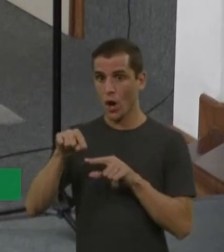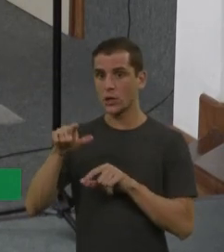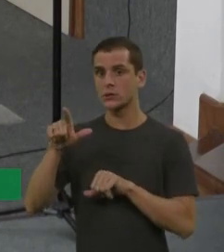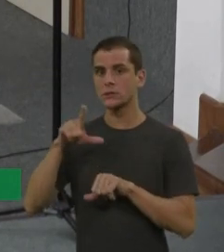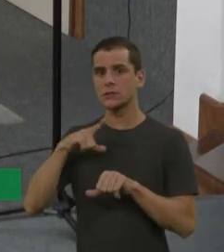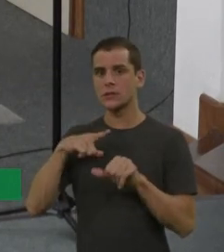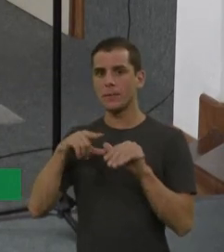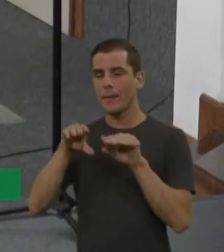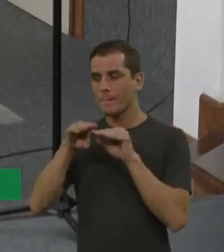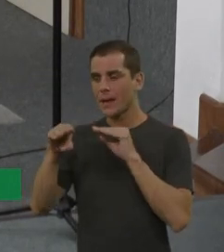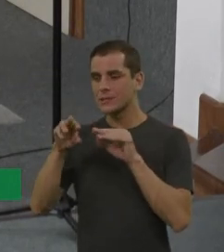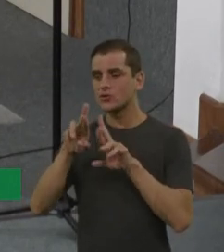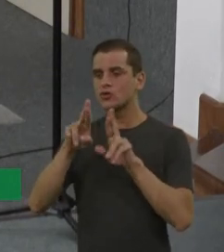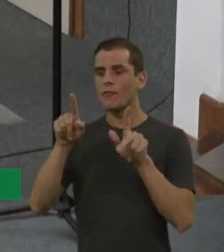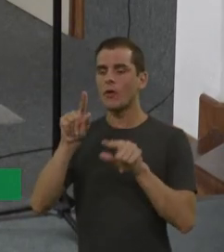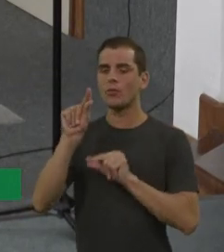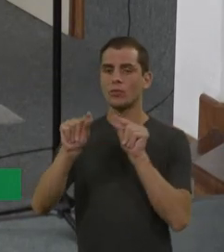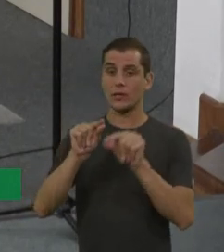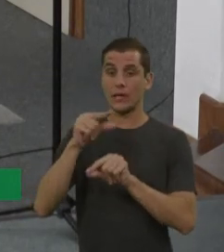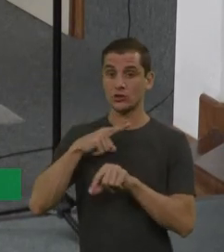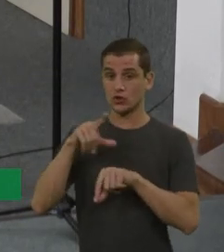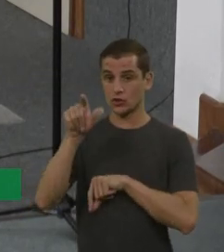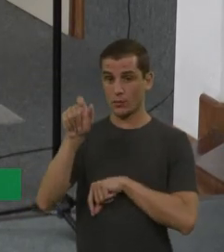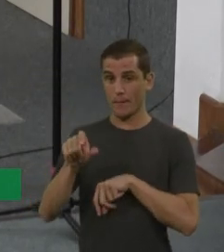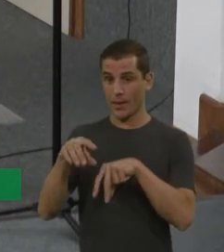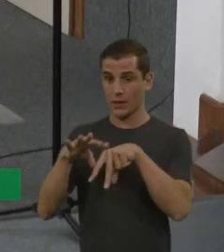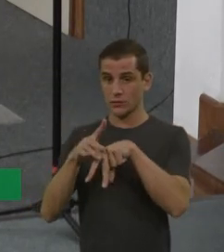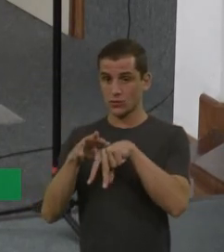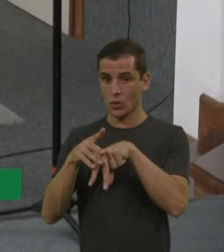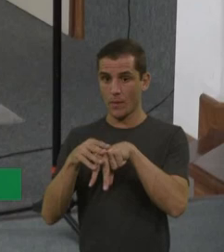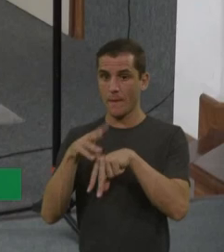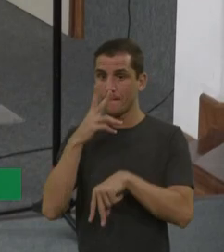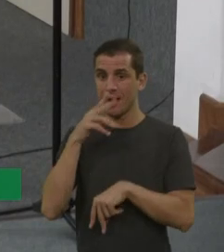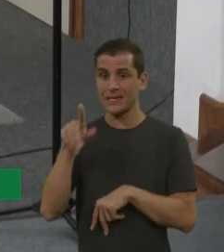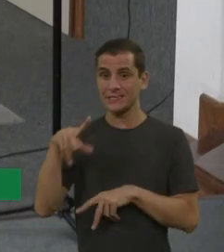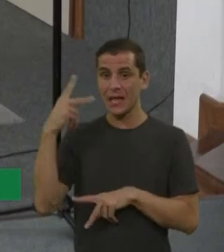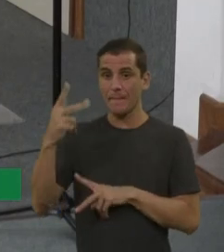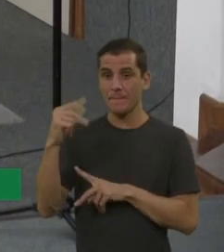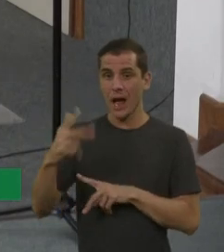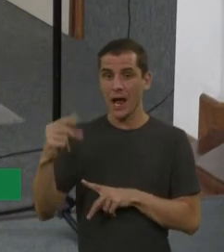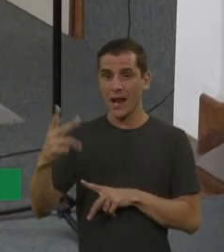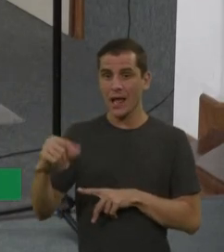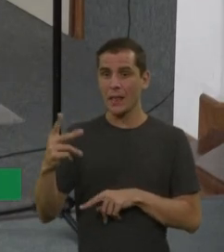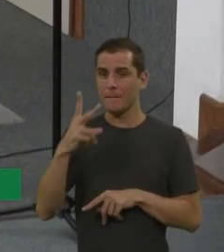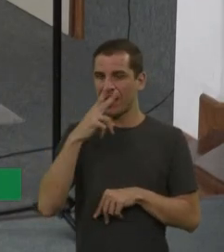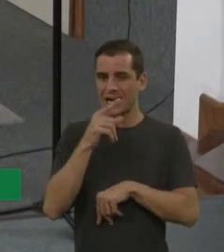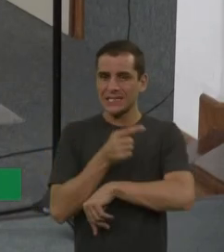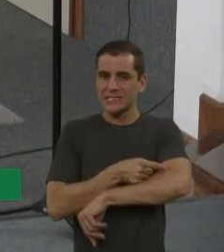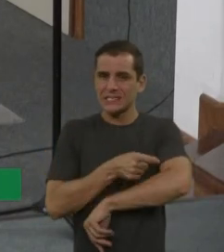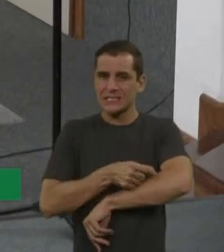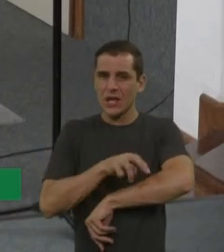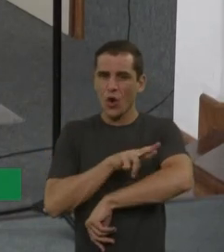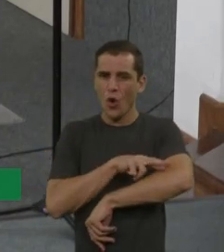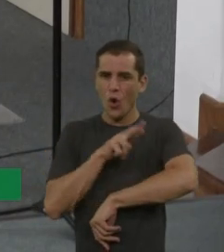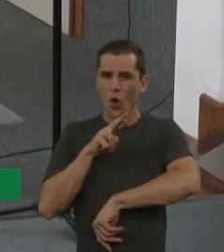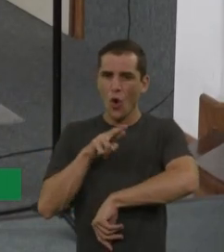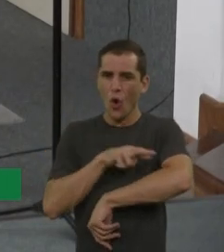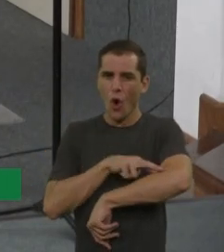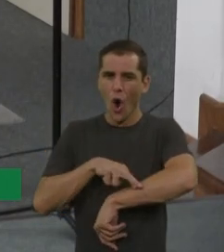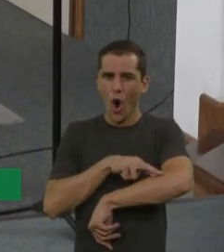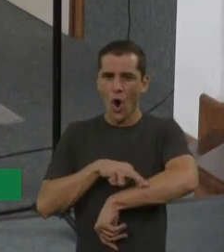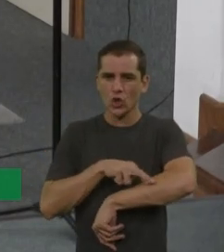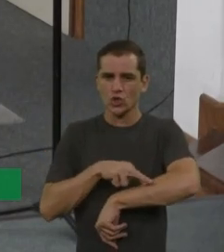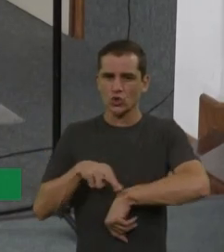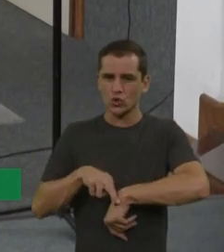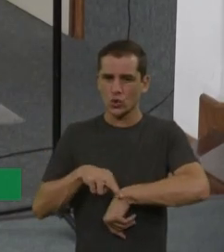Alexandre, eu tive um paciente que parecia que a criança tinha apanhado, ela tinha múltiplo, parecia hematomas, assim, eram bolinhas, assim, pelo corpo inteiro.